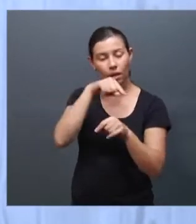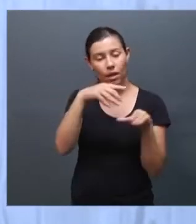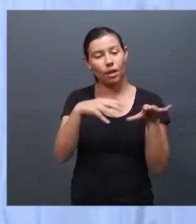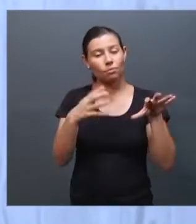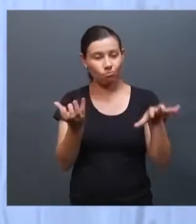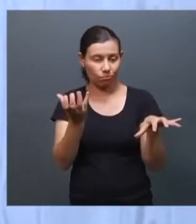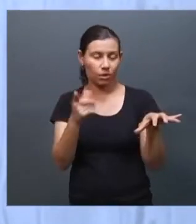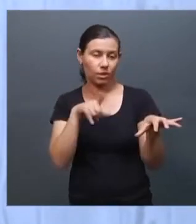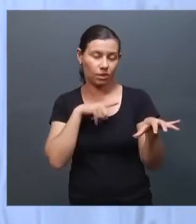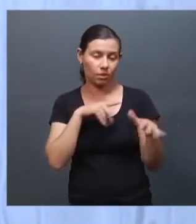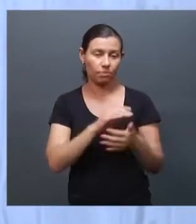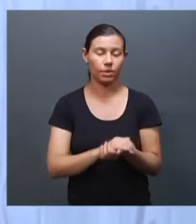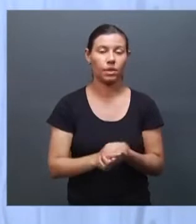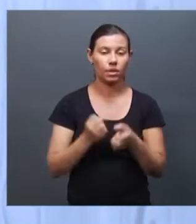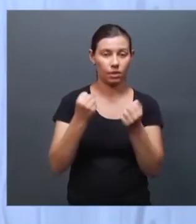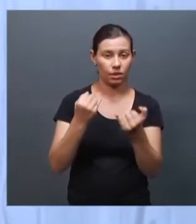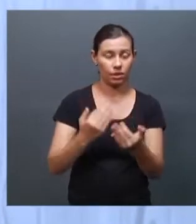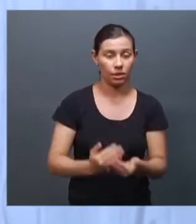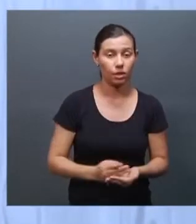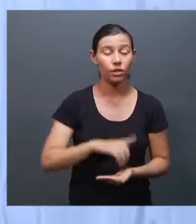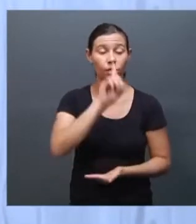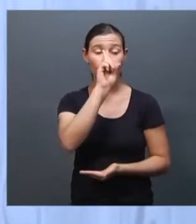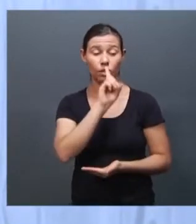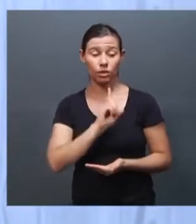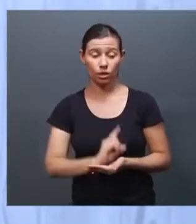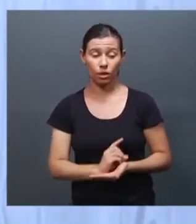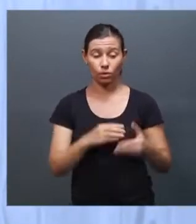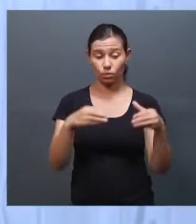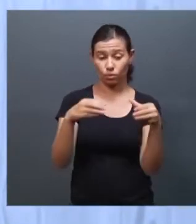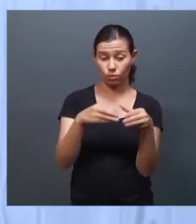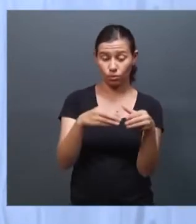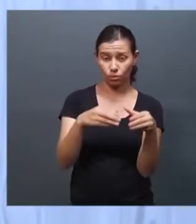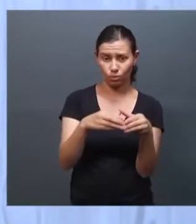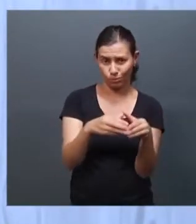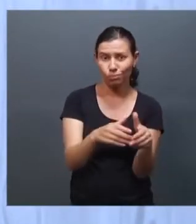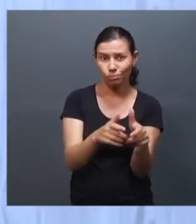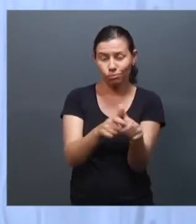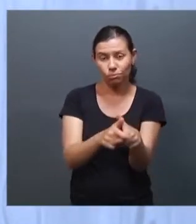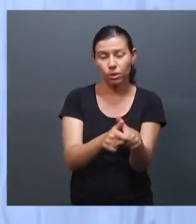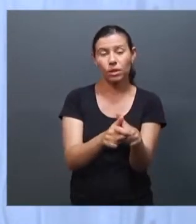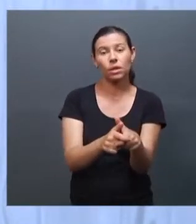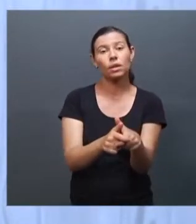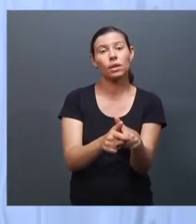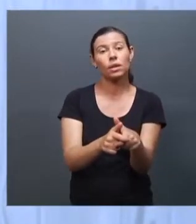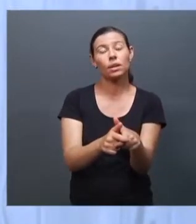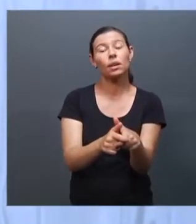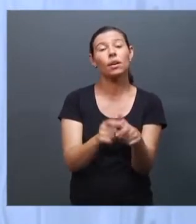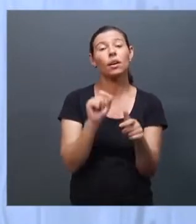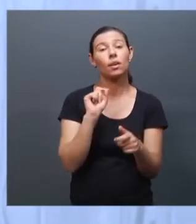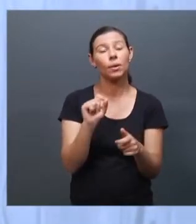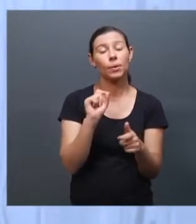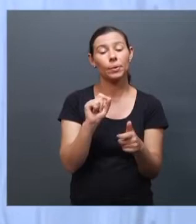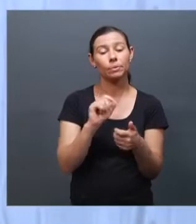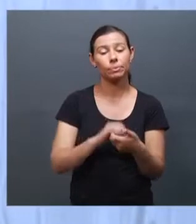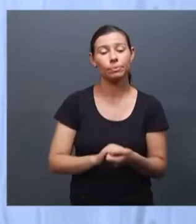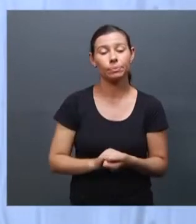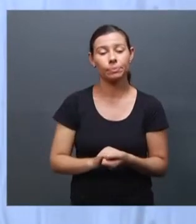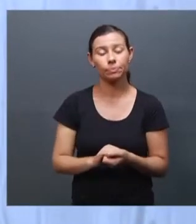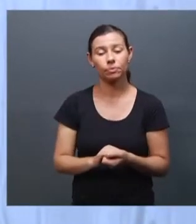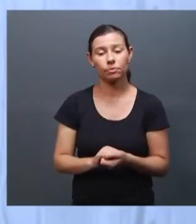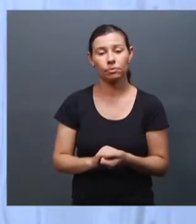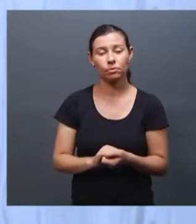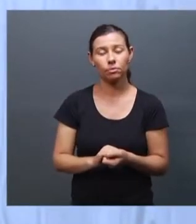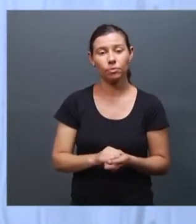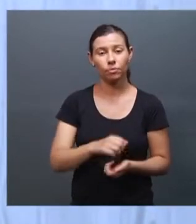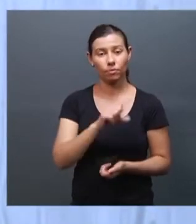direitos fundamentais de populações de minorias a gente está falando de minorias né então o que